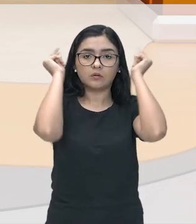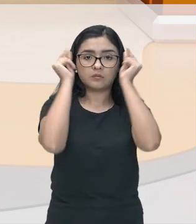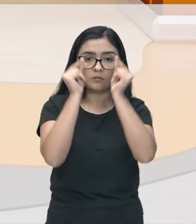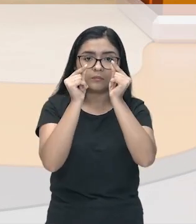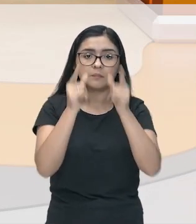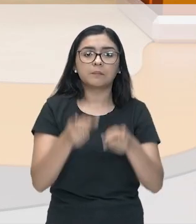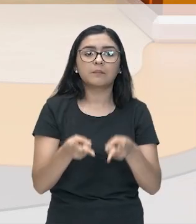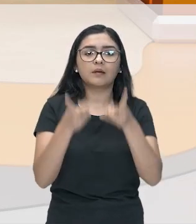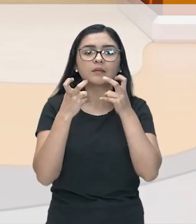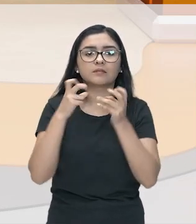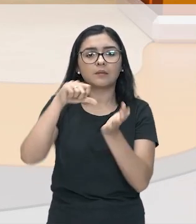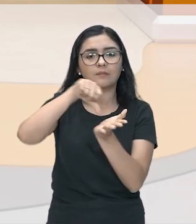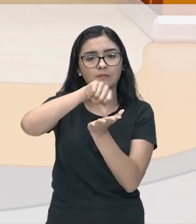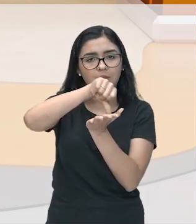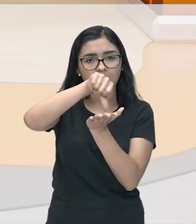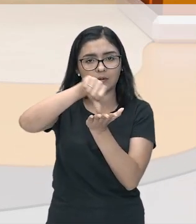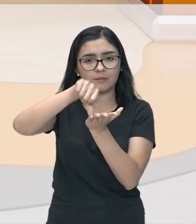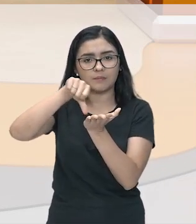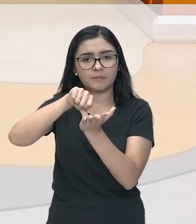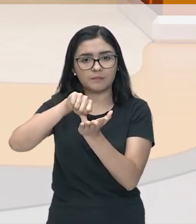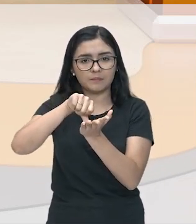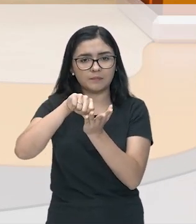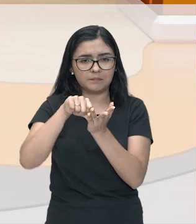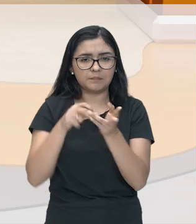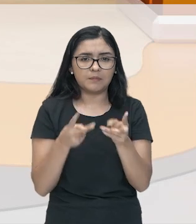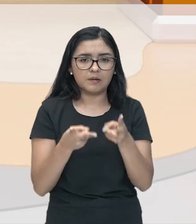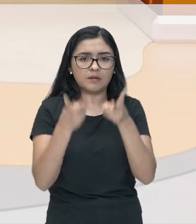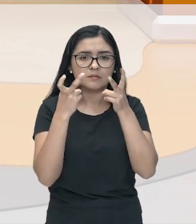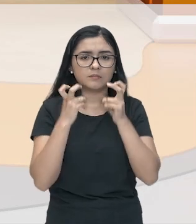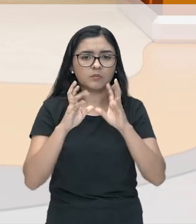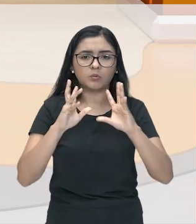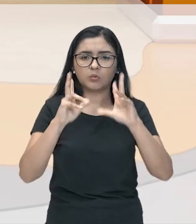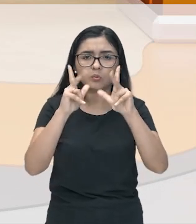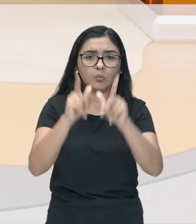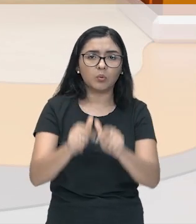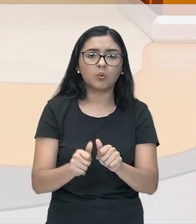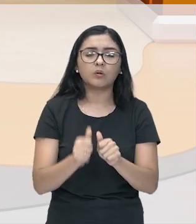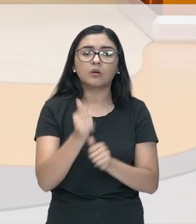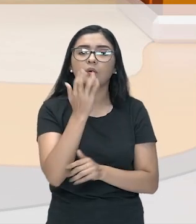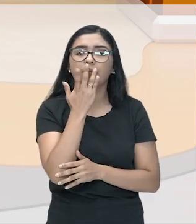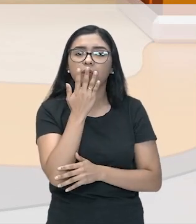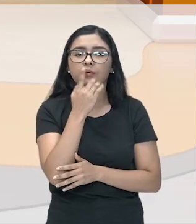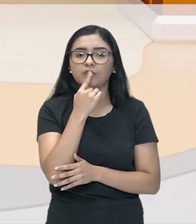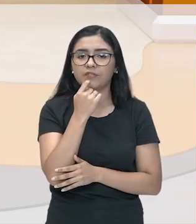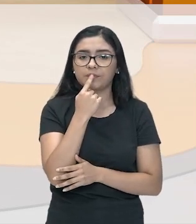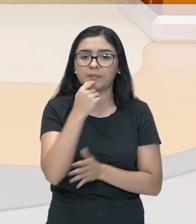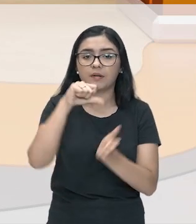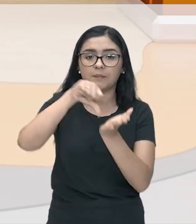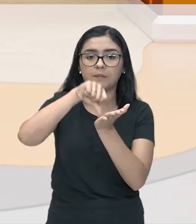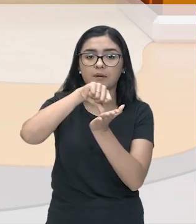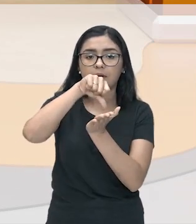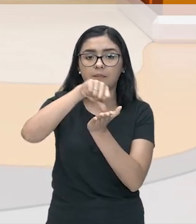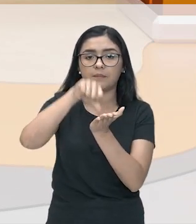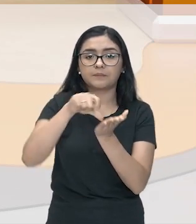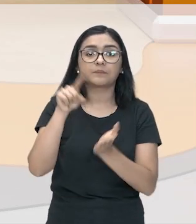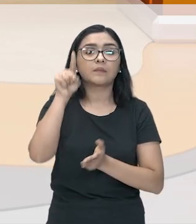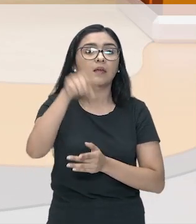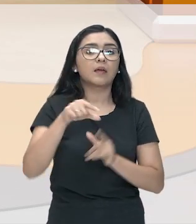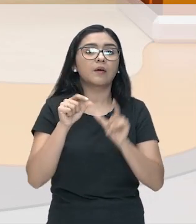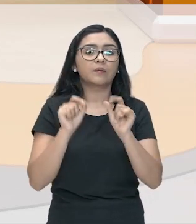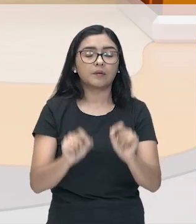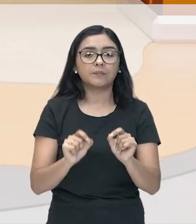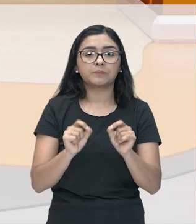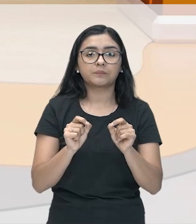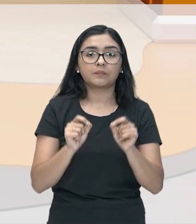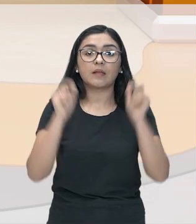mapinha, olha só. Não sei se vocês estão conseguindo identificar. Toda essa parte de vermelha que a gente tem aqui nesse mapa é aí onde